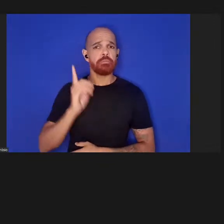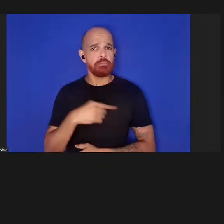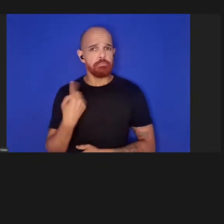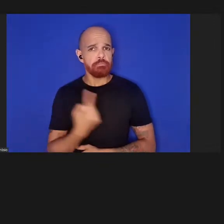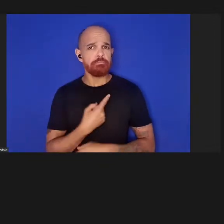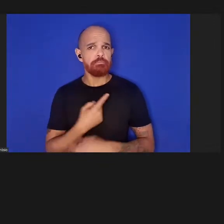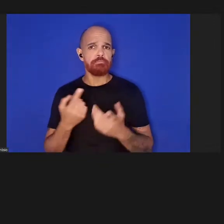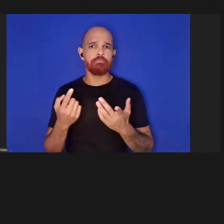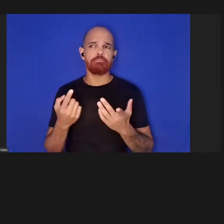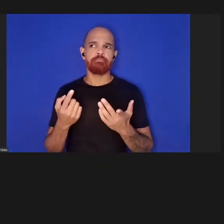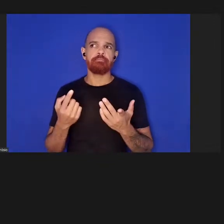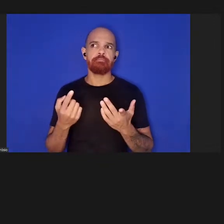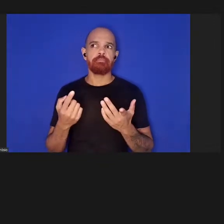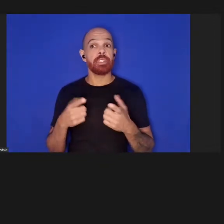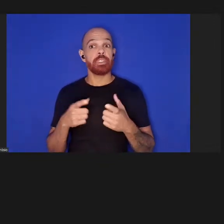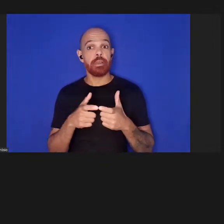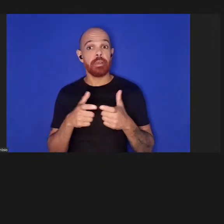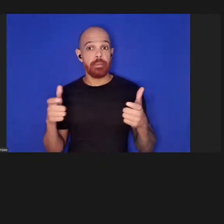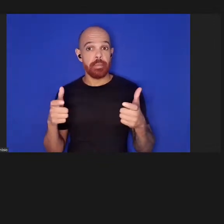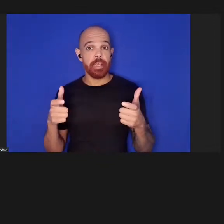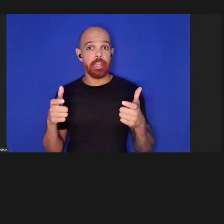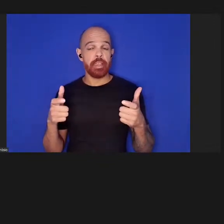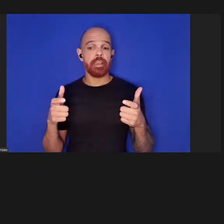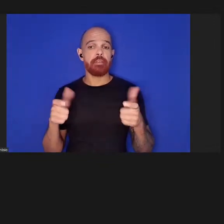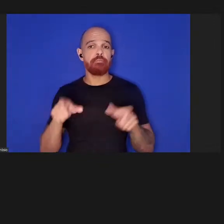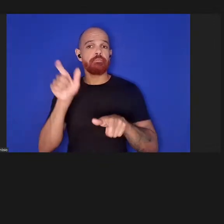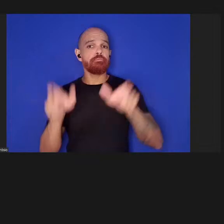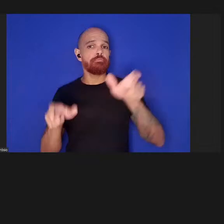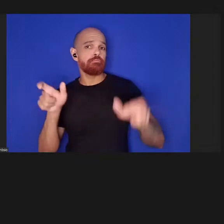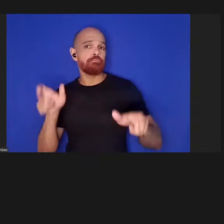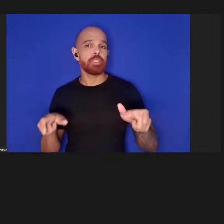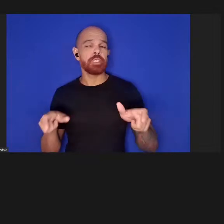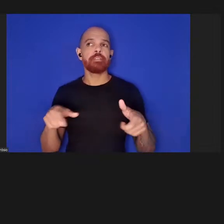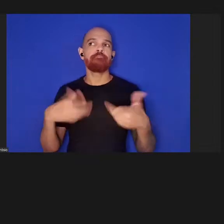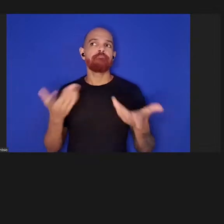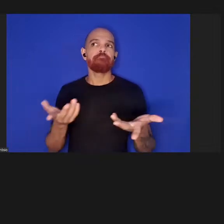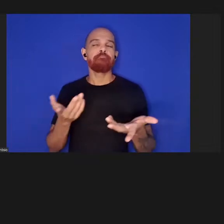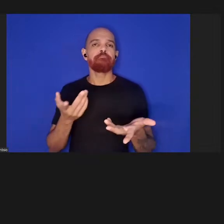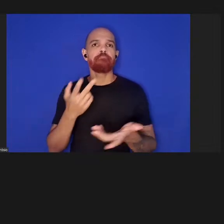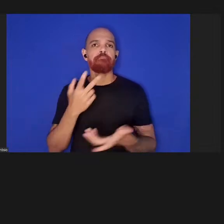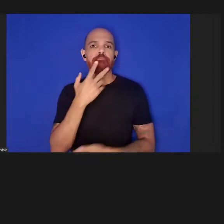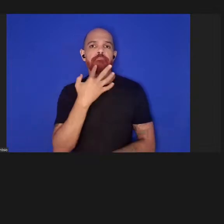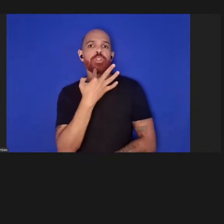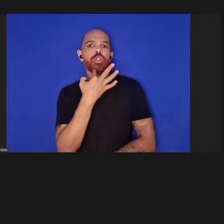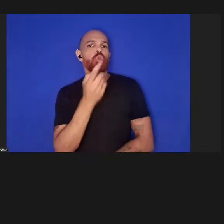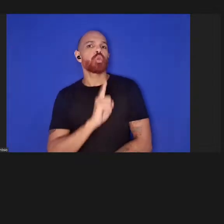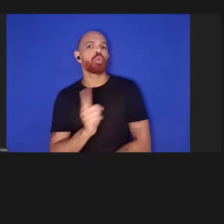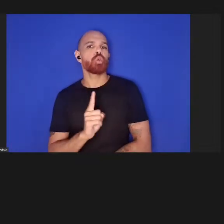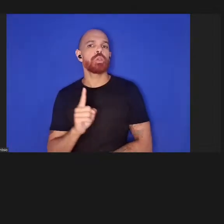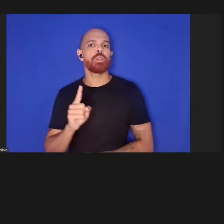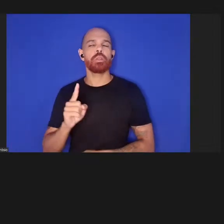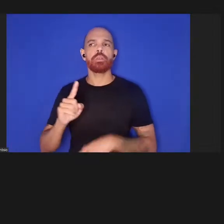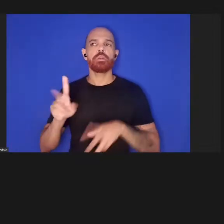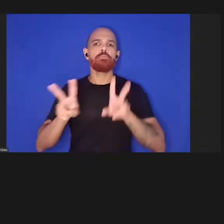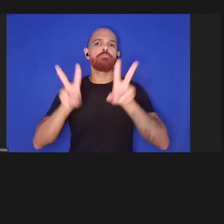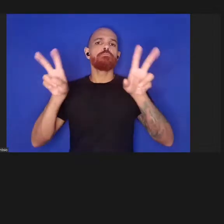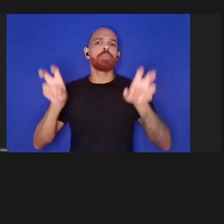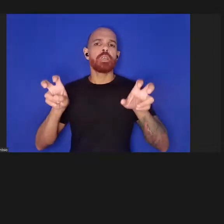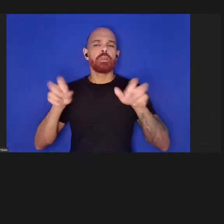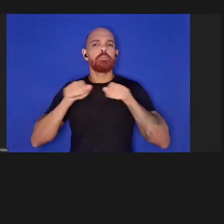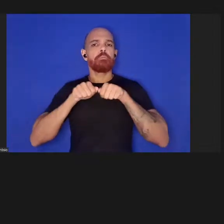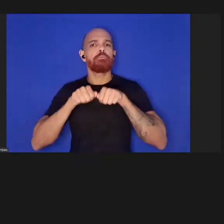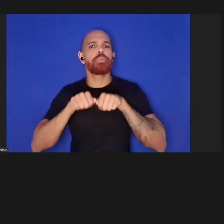o público em geral, não tinha ouvido falar ainda tão intensamente em relação à disseminação de